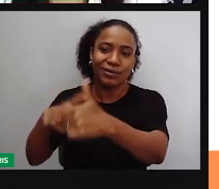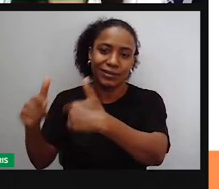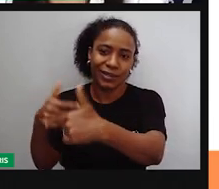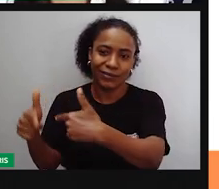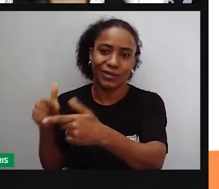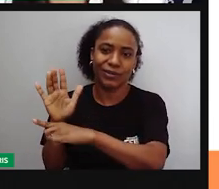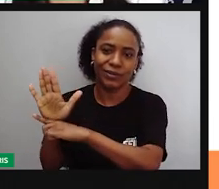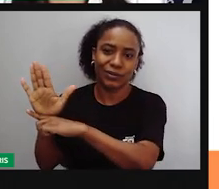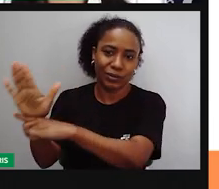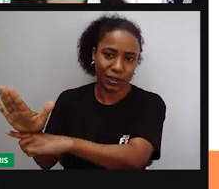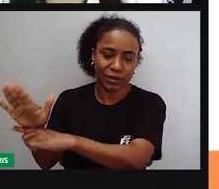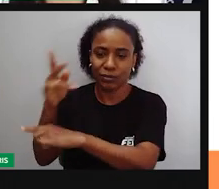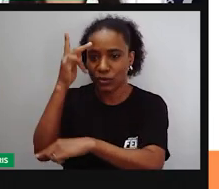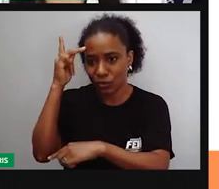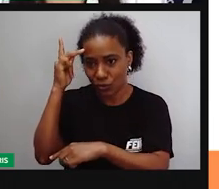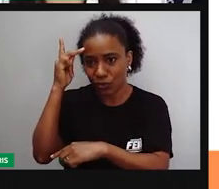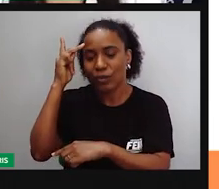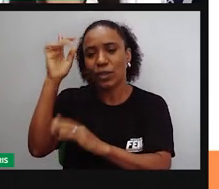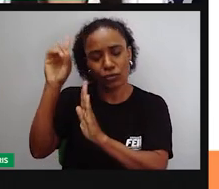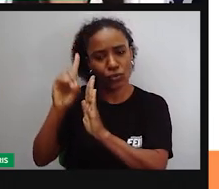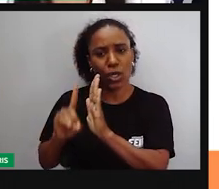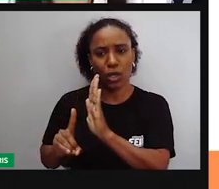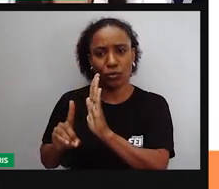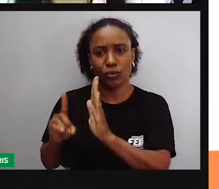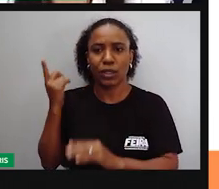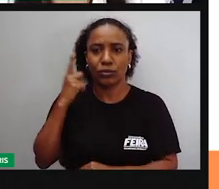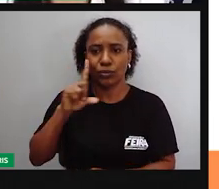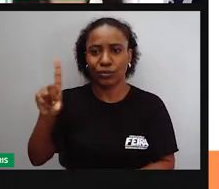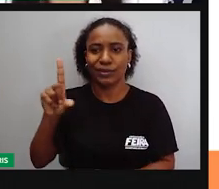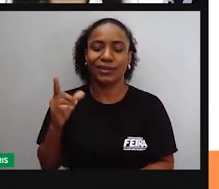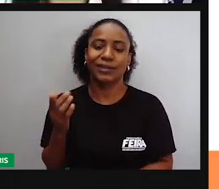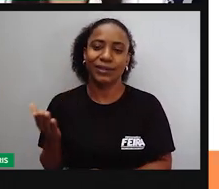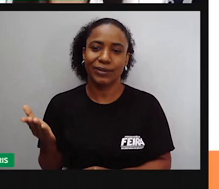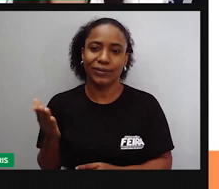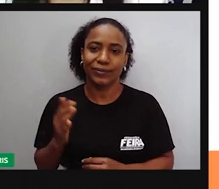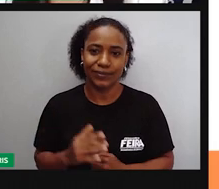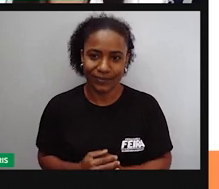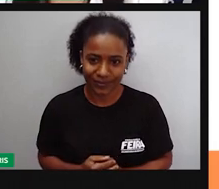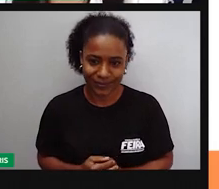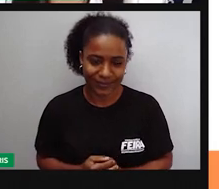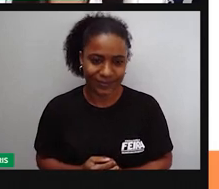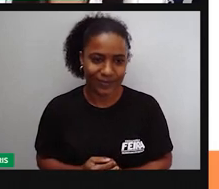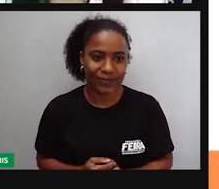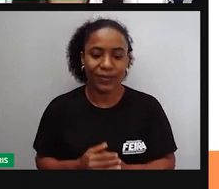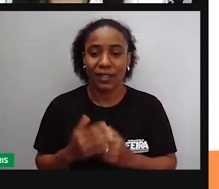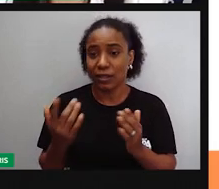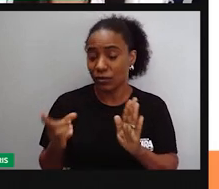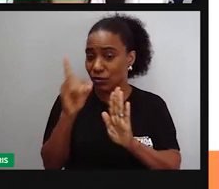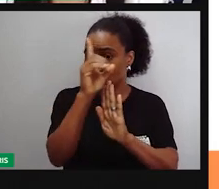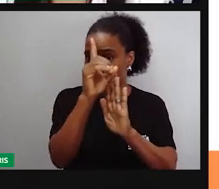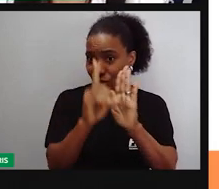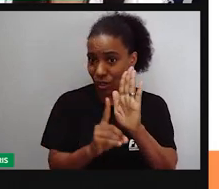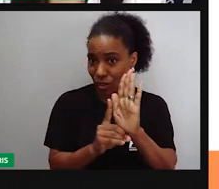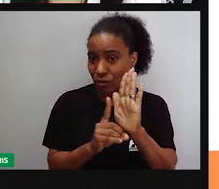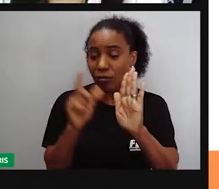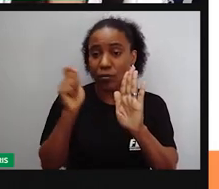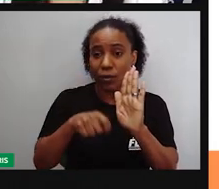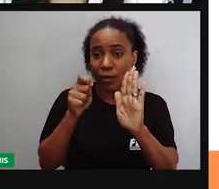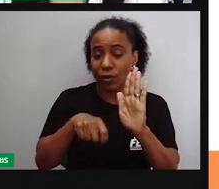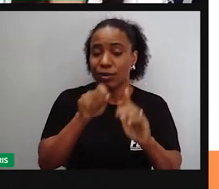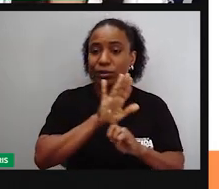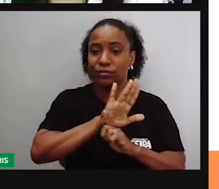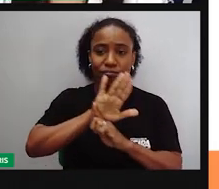pessoas, elas possam ser, até essa população. Esses direitos, eles possam ser atendidos.